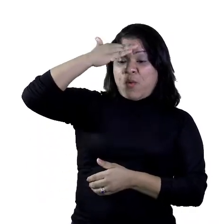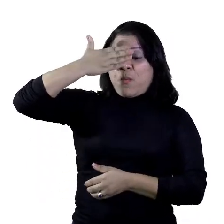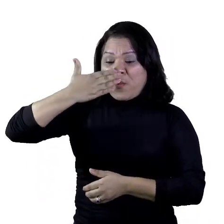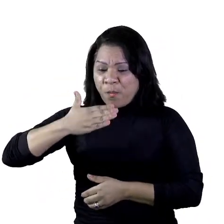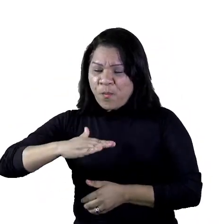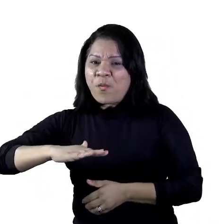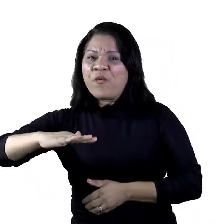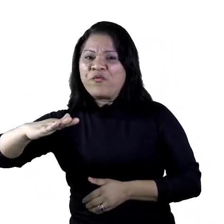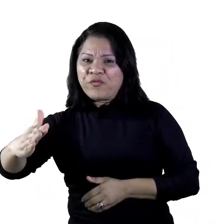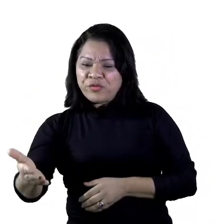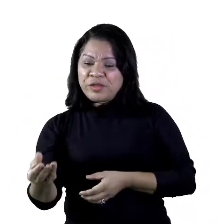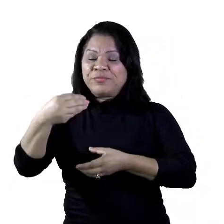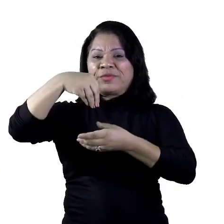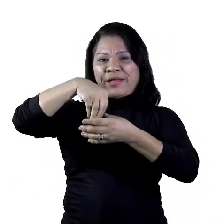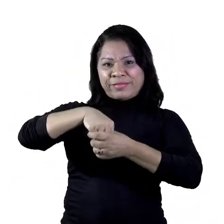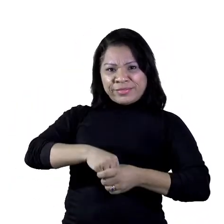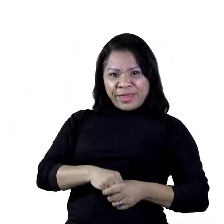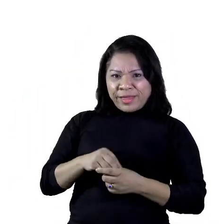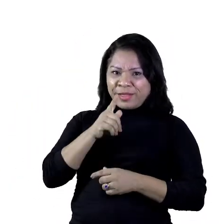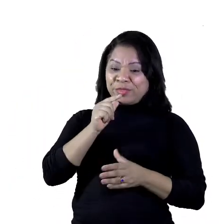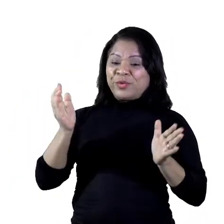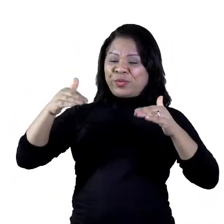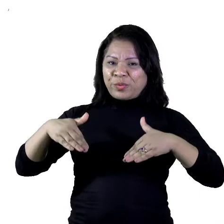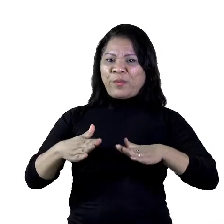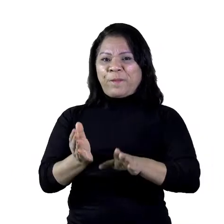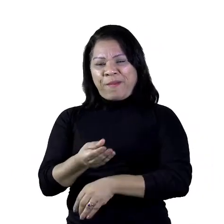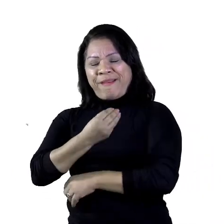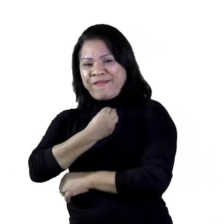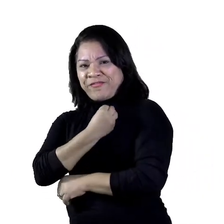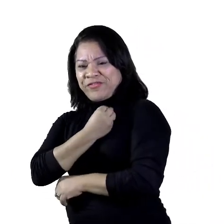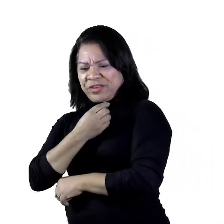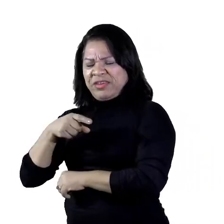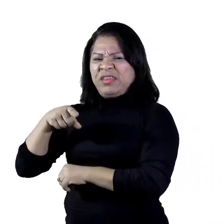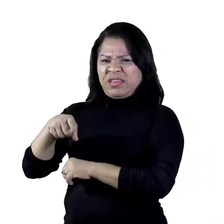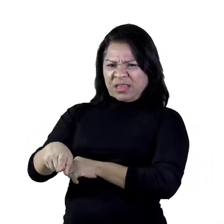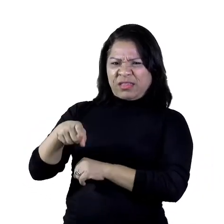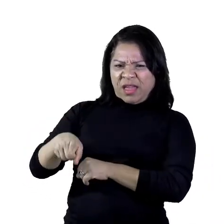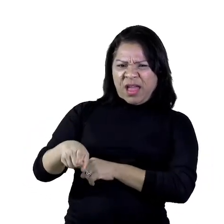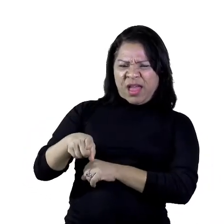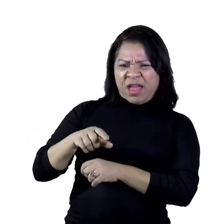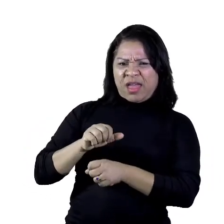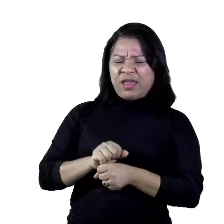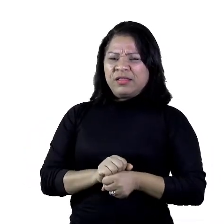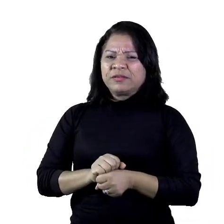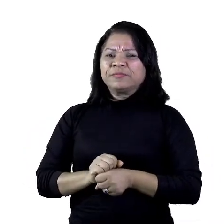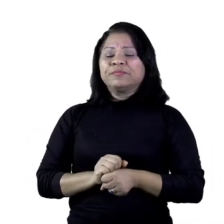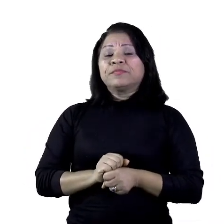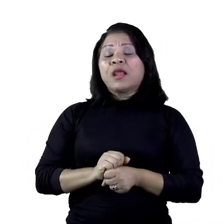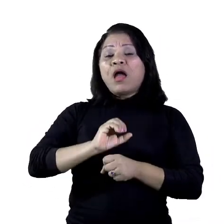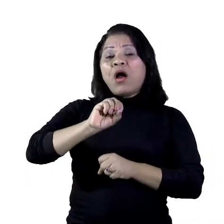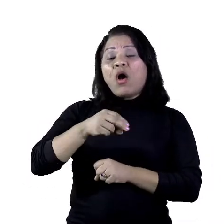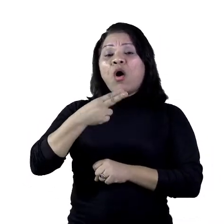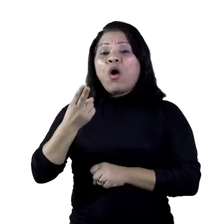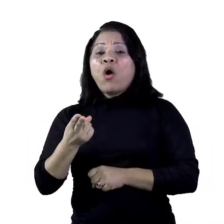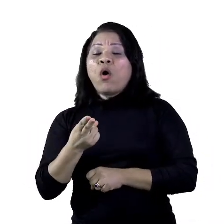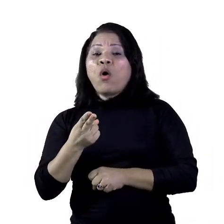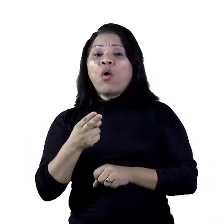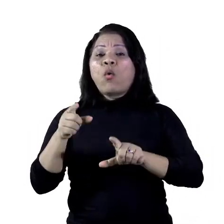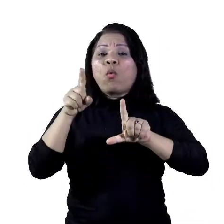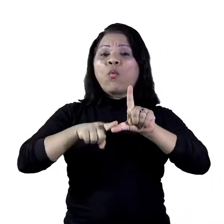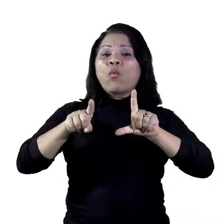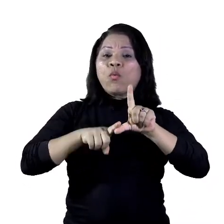do mar, vivendo a vidinha deles lá? Eles são os vilões dessa história? Ou letra D, o